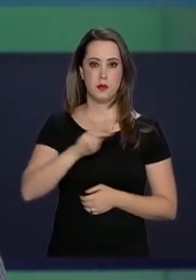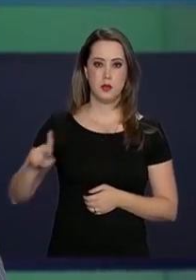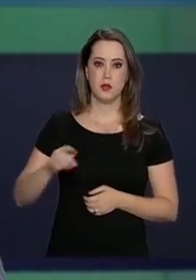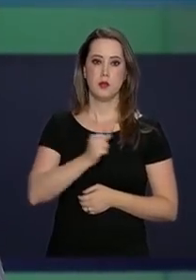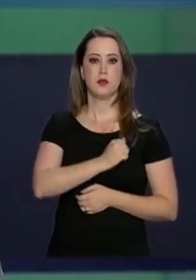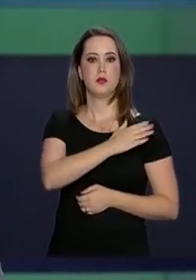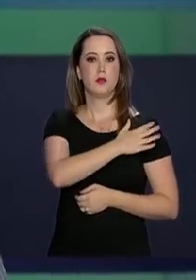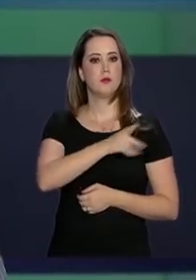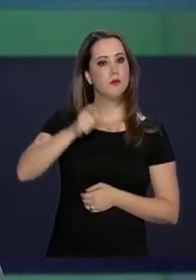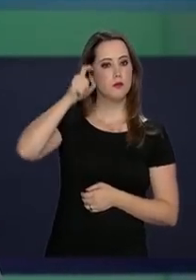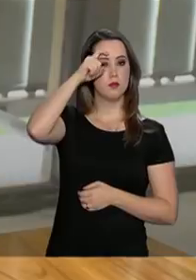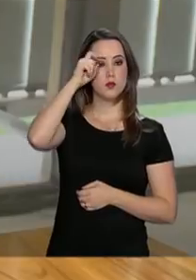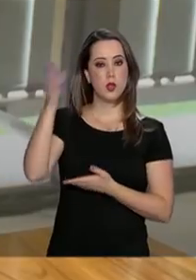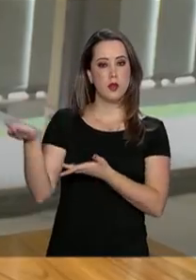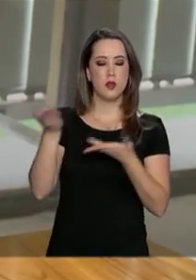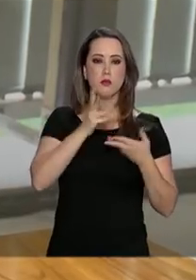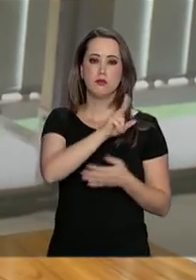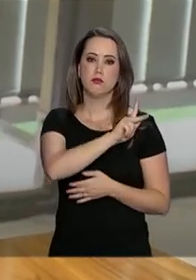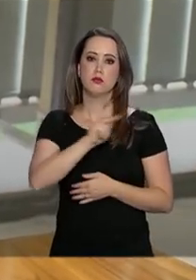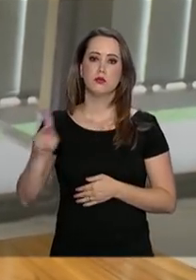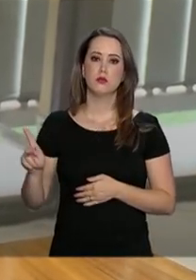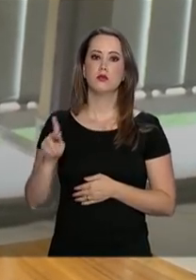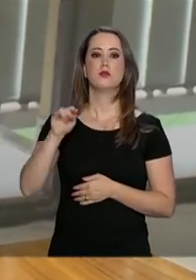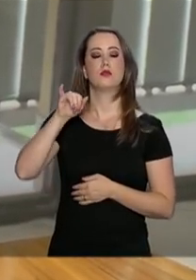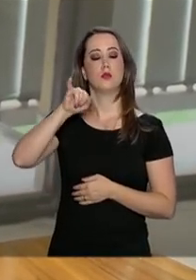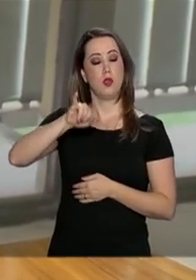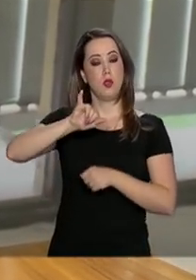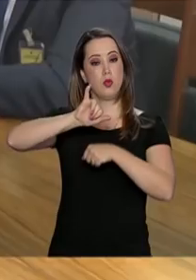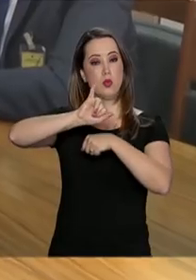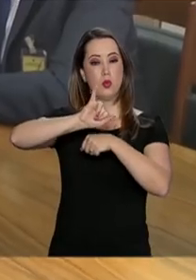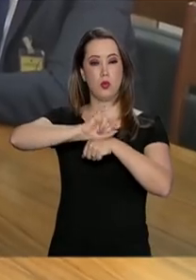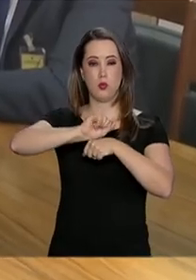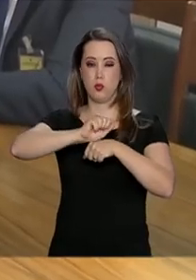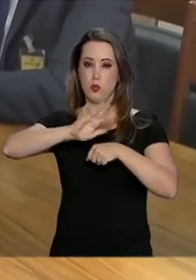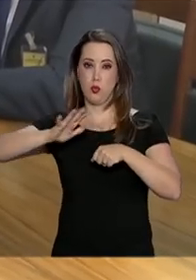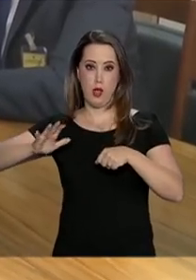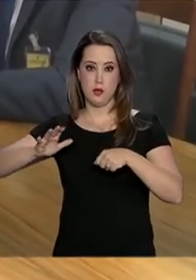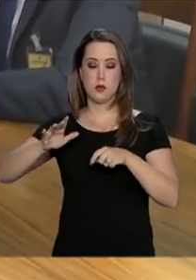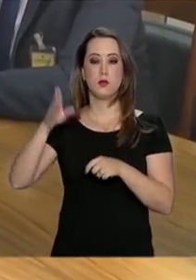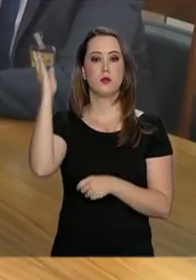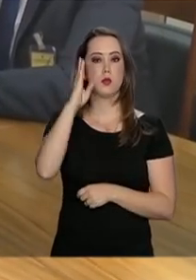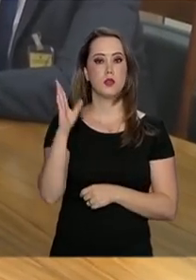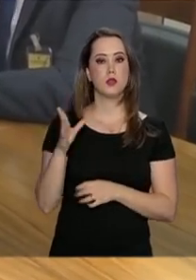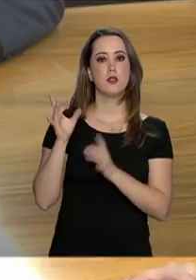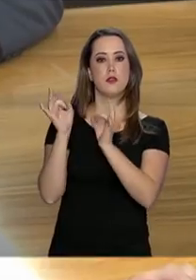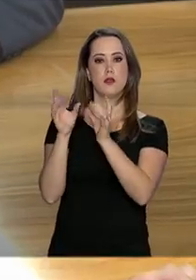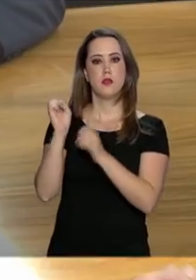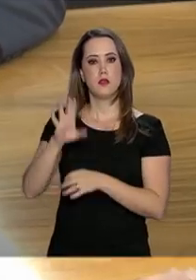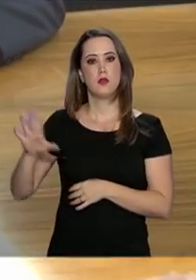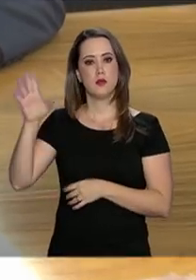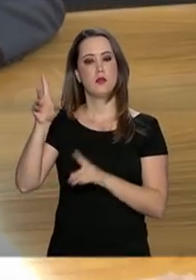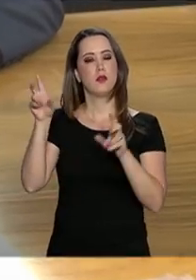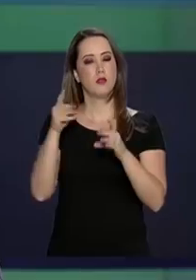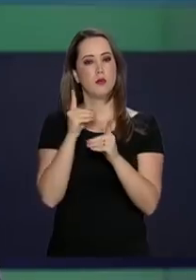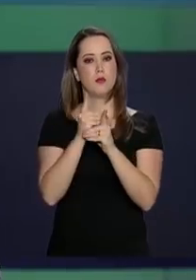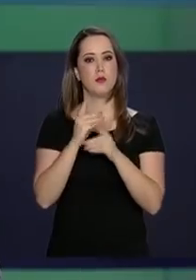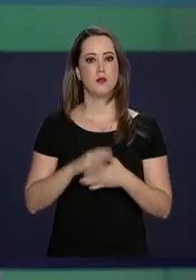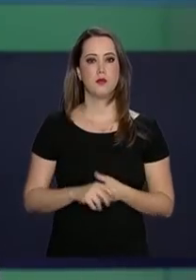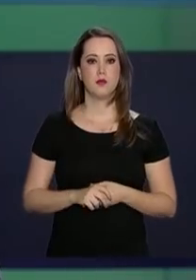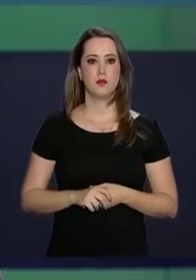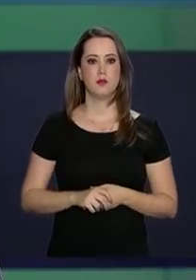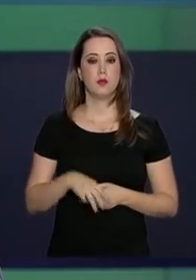General Hamilton Mourão, recebe presidente executivo do Instituto Aço Brasil. Comércio com a União Europeia é tema do encontro.